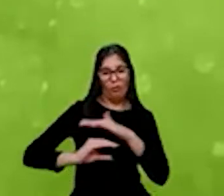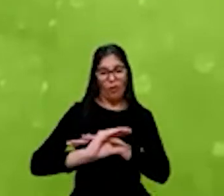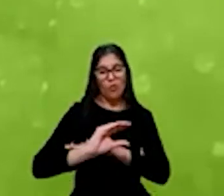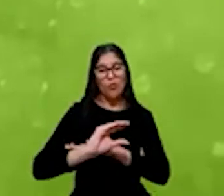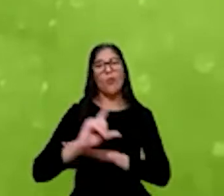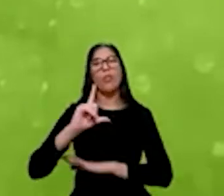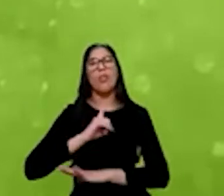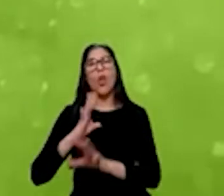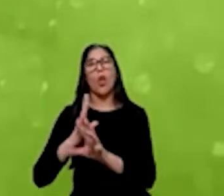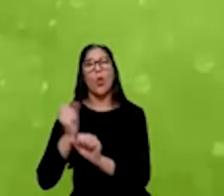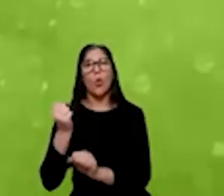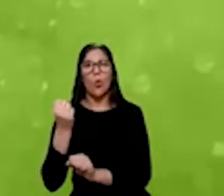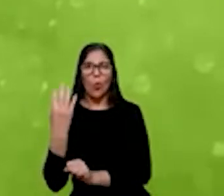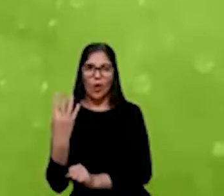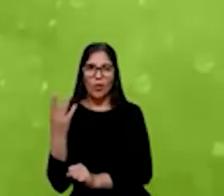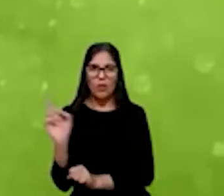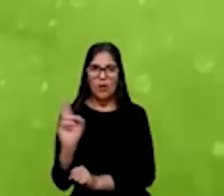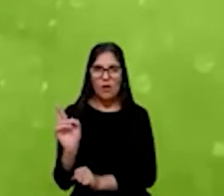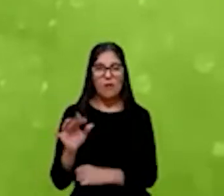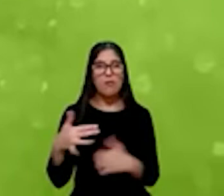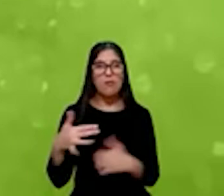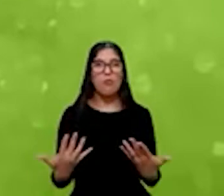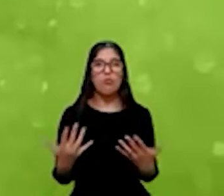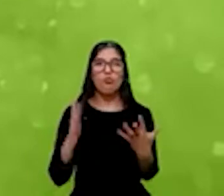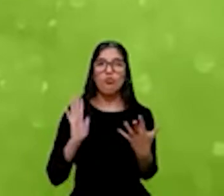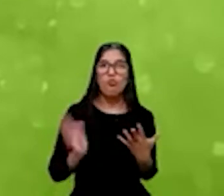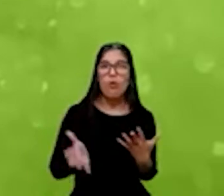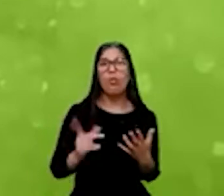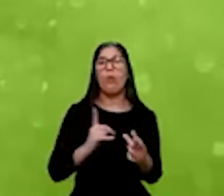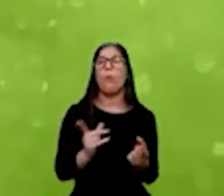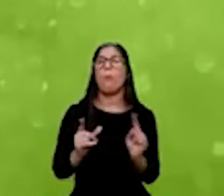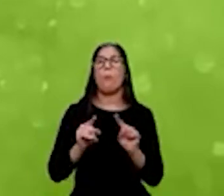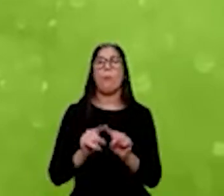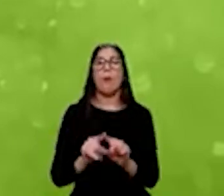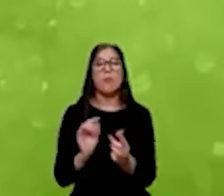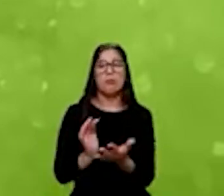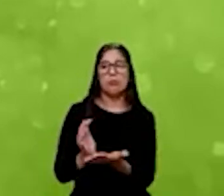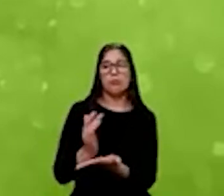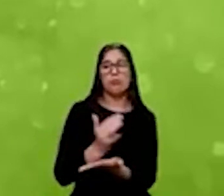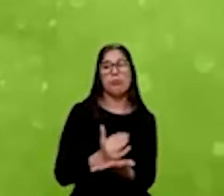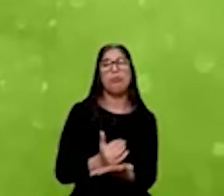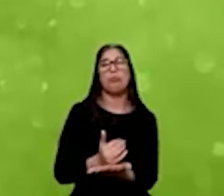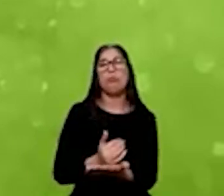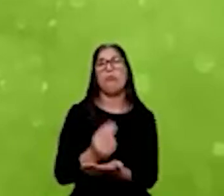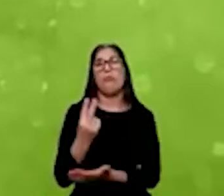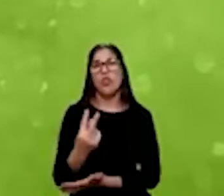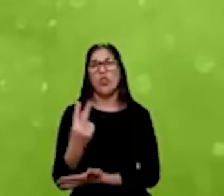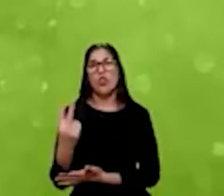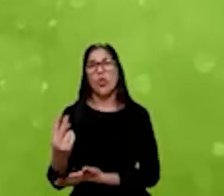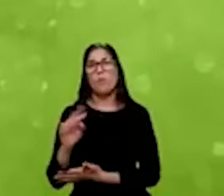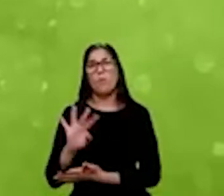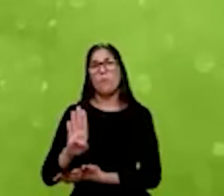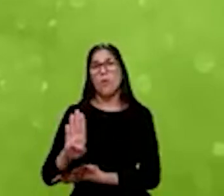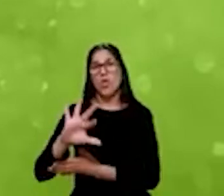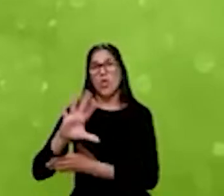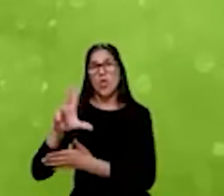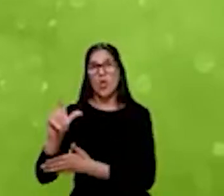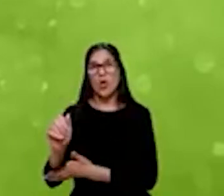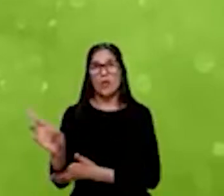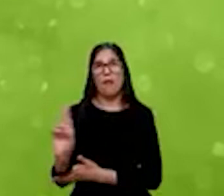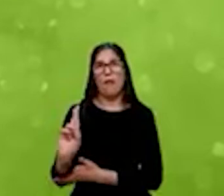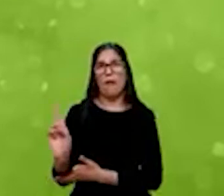já levantou, junto com parceiros, com capital de terceiros, cerca de 22 bilhões de reais que